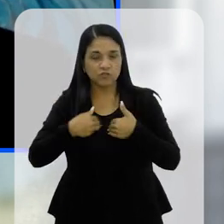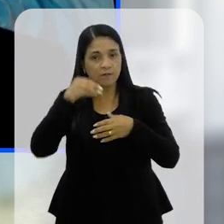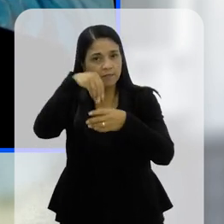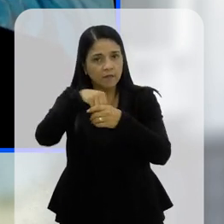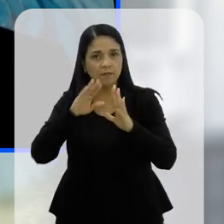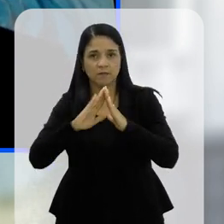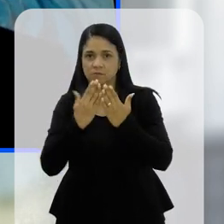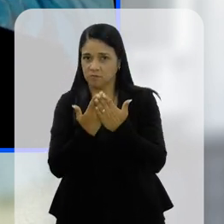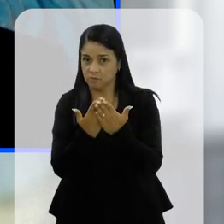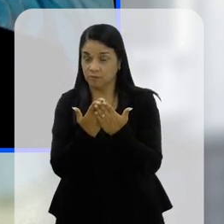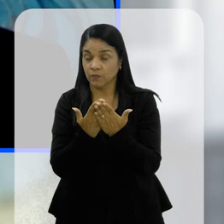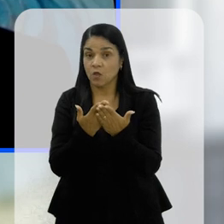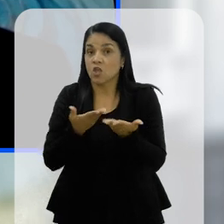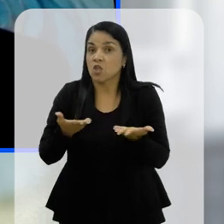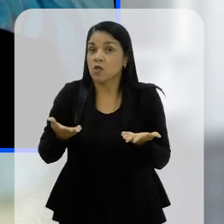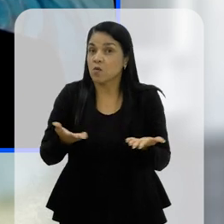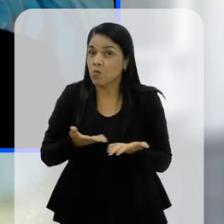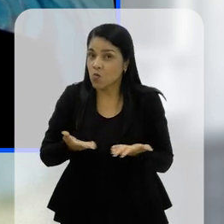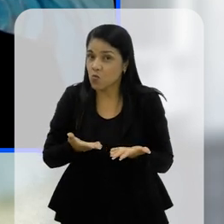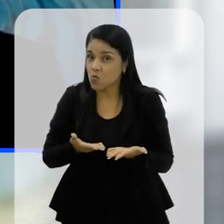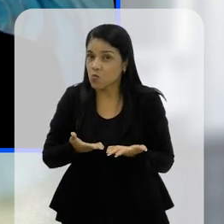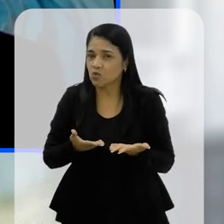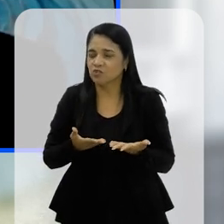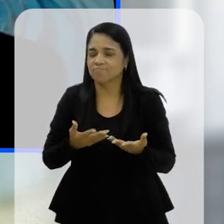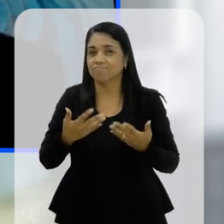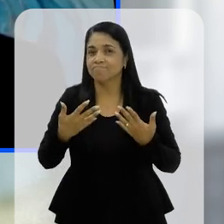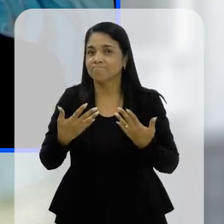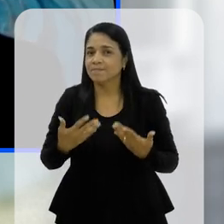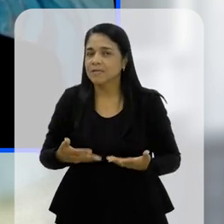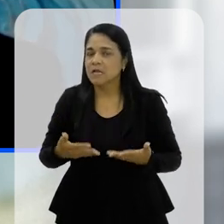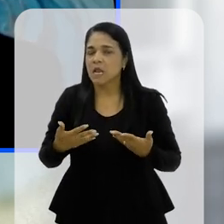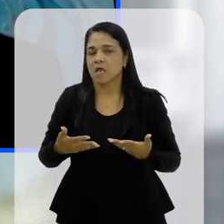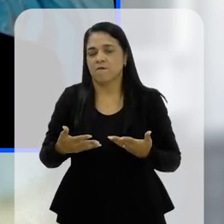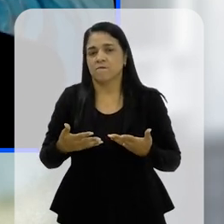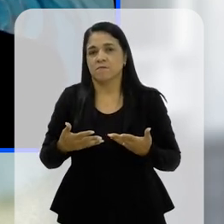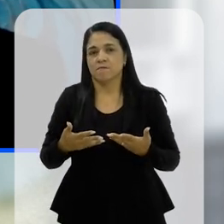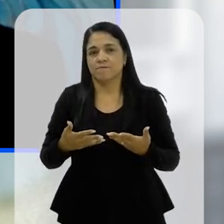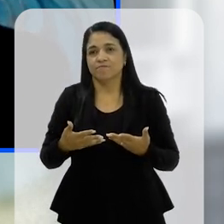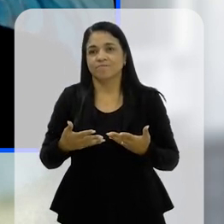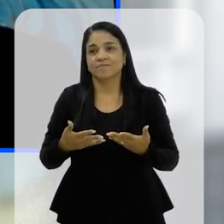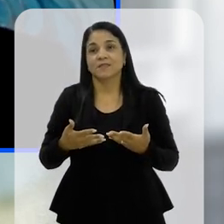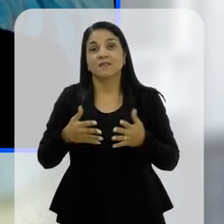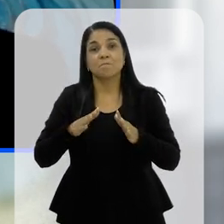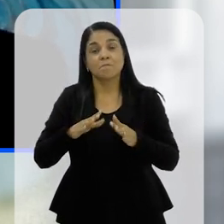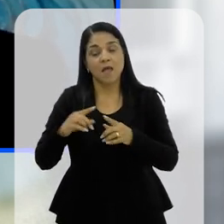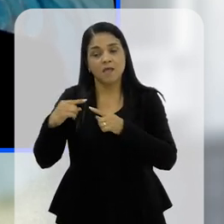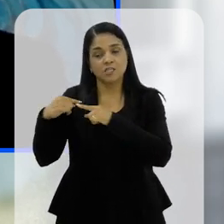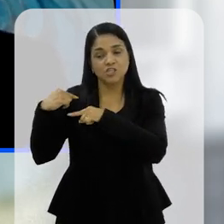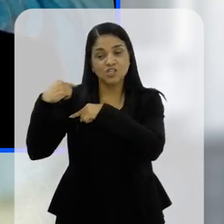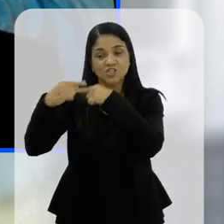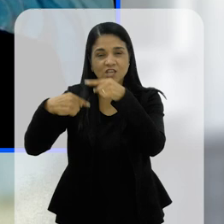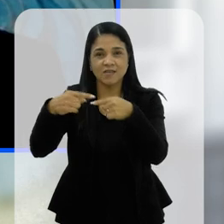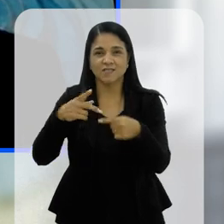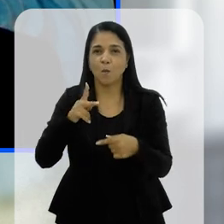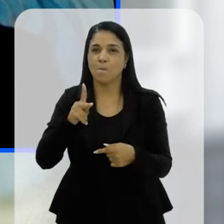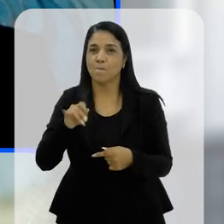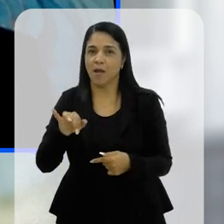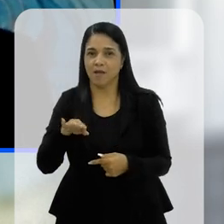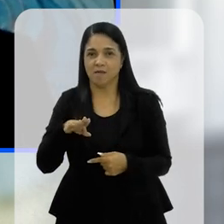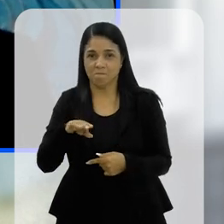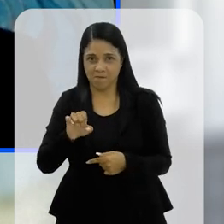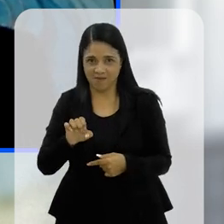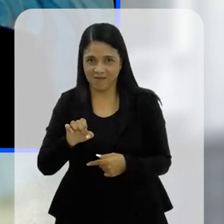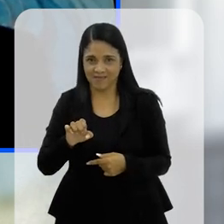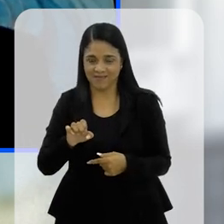então, o que acontece? Hoje as coisas estão mais suaves, mas é aquela tal história de geração de pais,